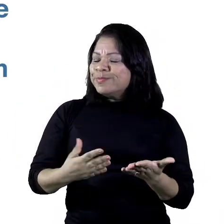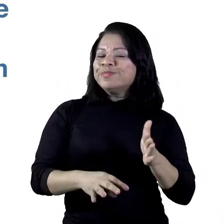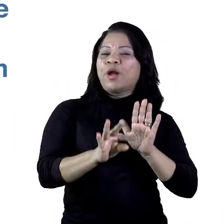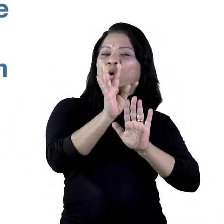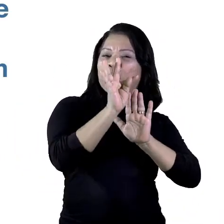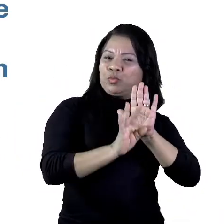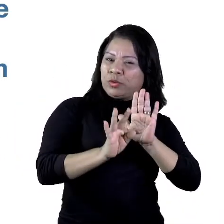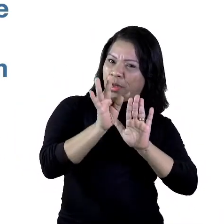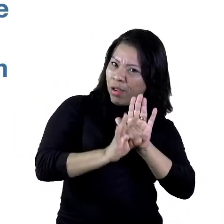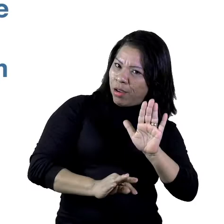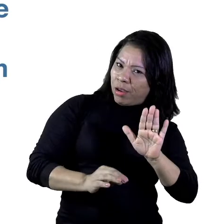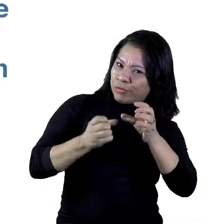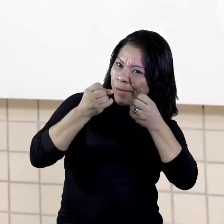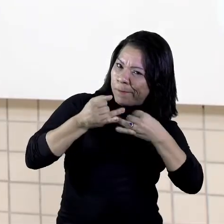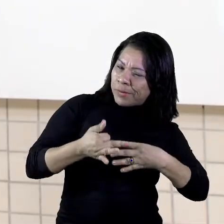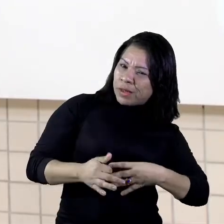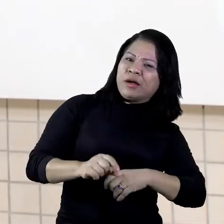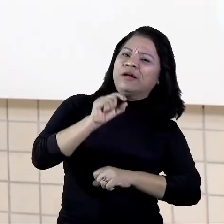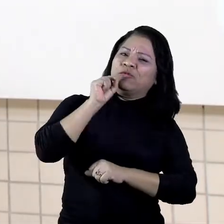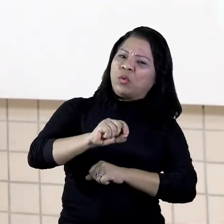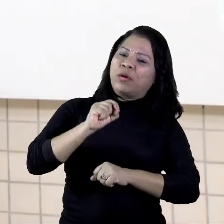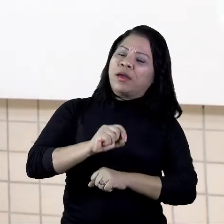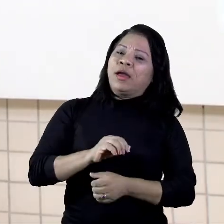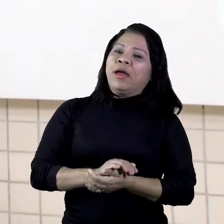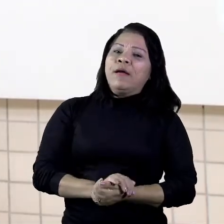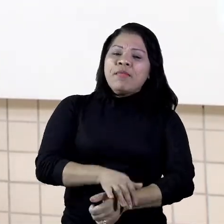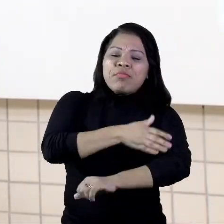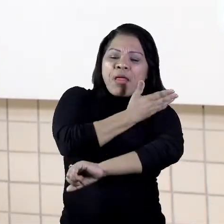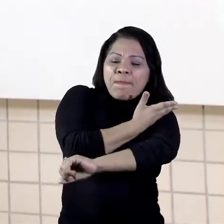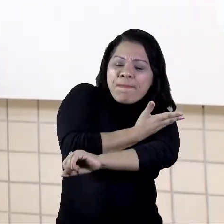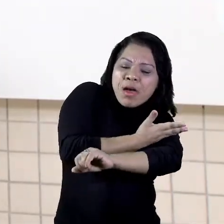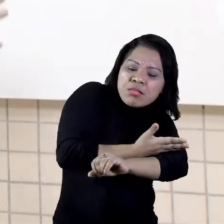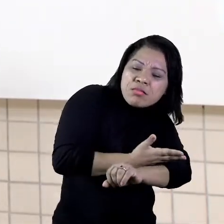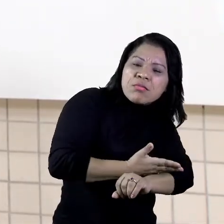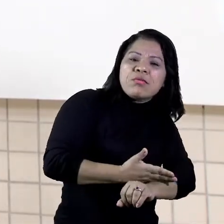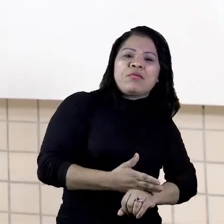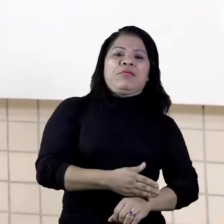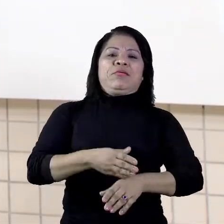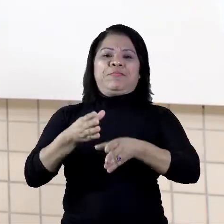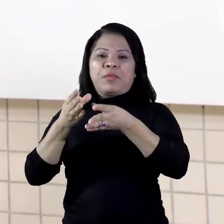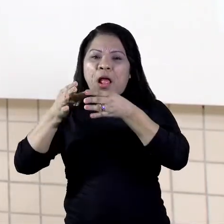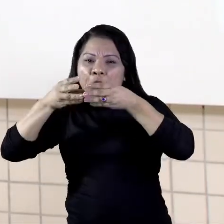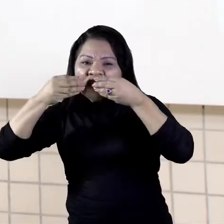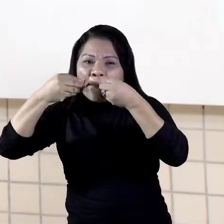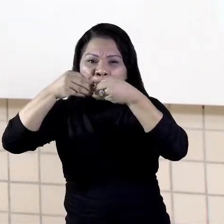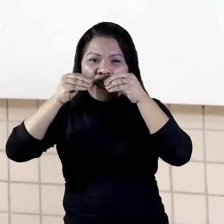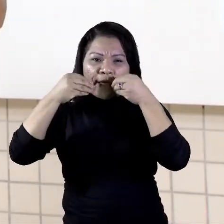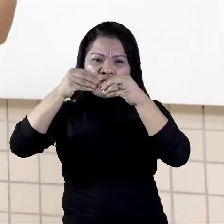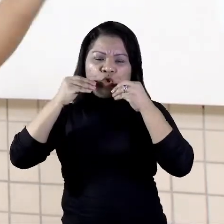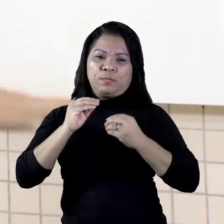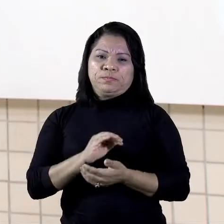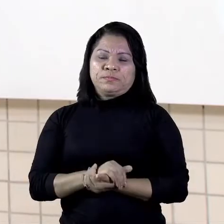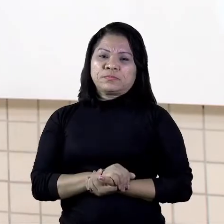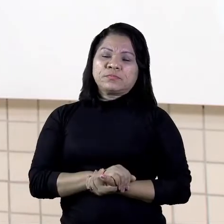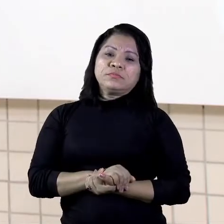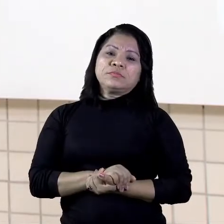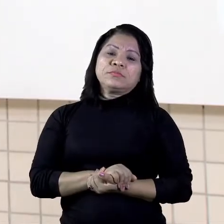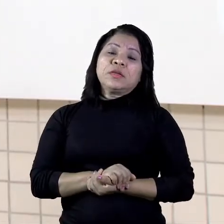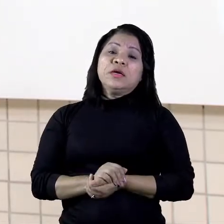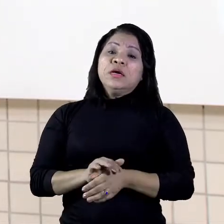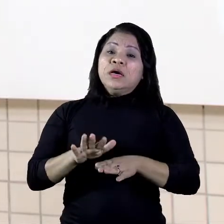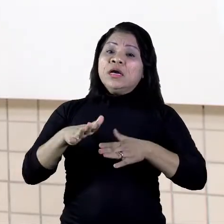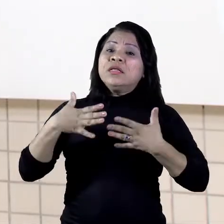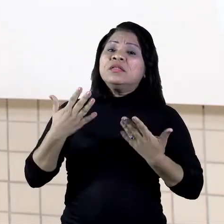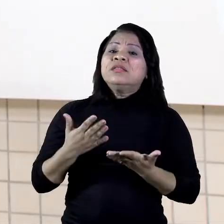mania de plástico, né? Depois que criaram o tal do plástico, lá em 1862,